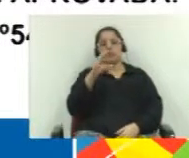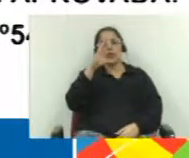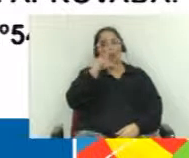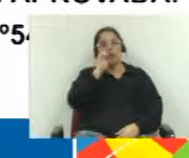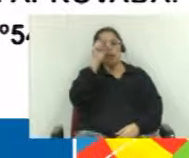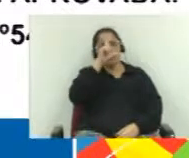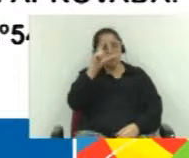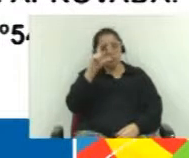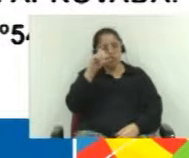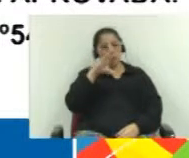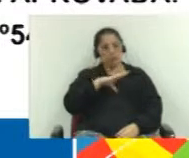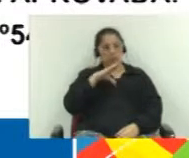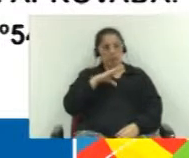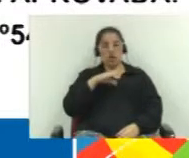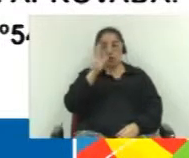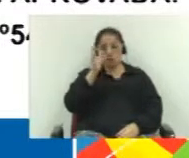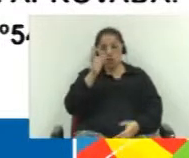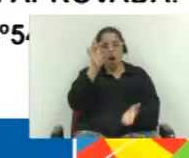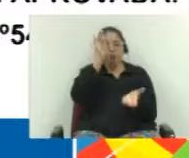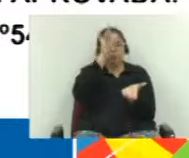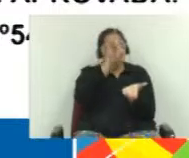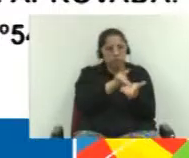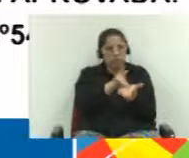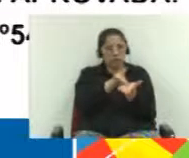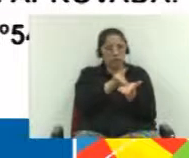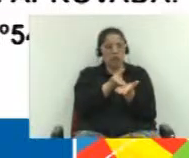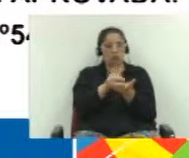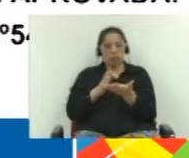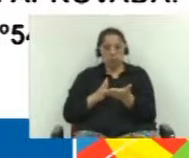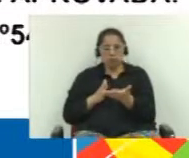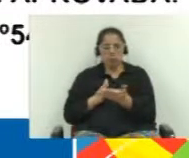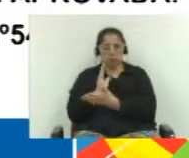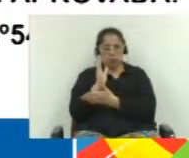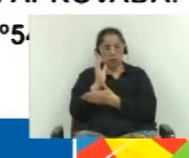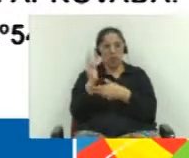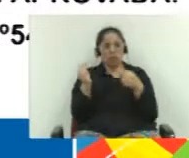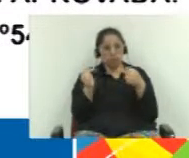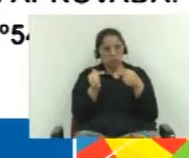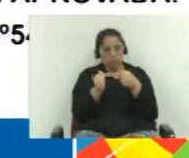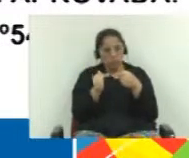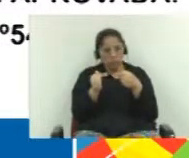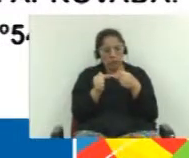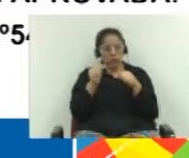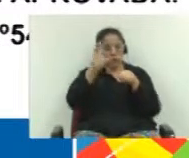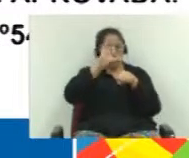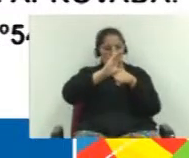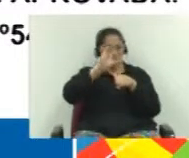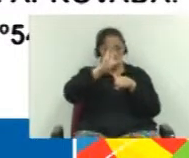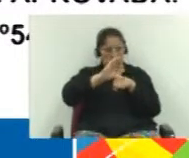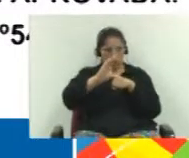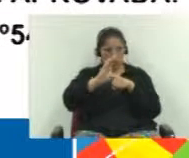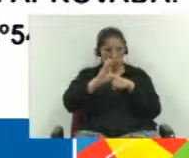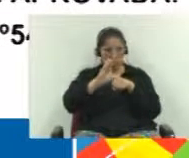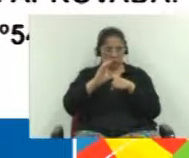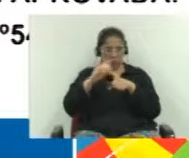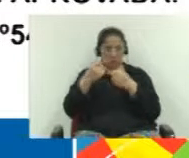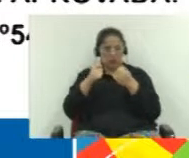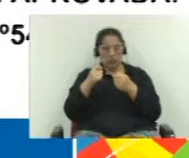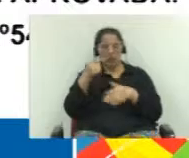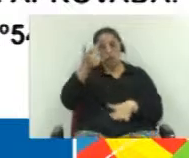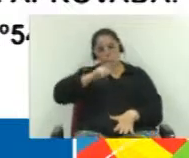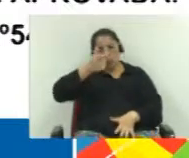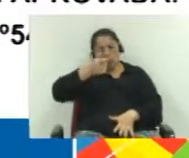como se diz no Parlamento. Então, não se discute mais a aprovação da cidade. Ou seja, Limeira está oficialmente